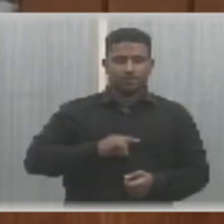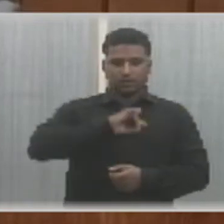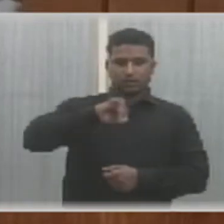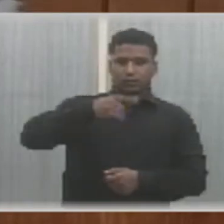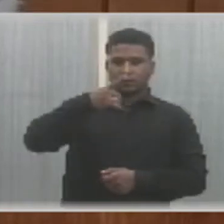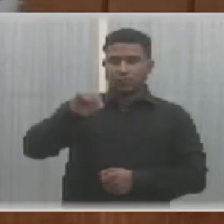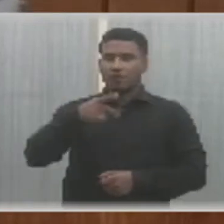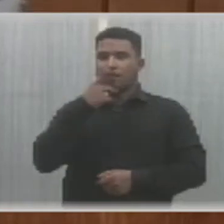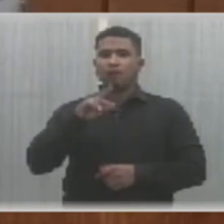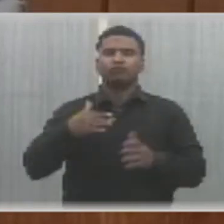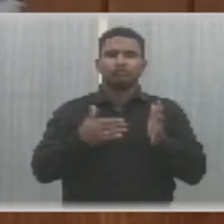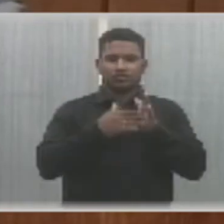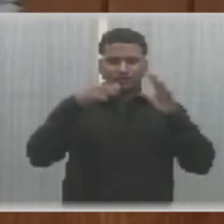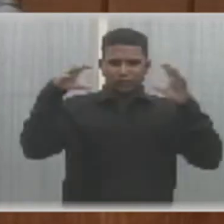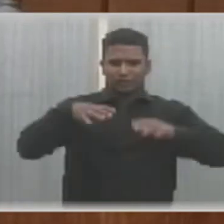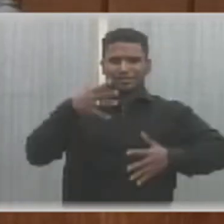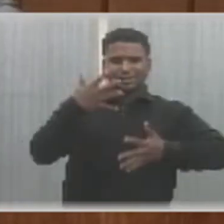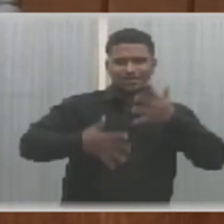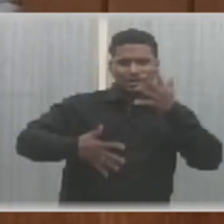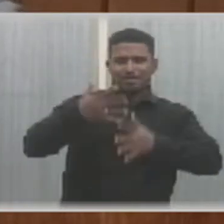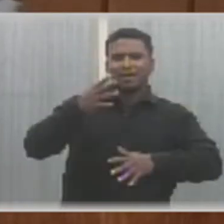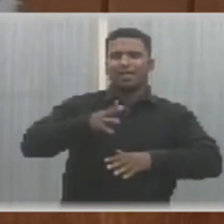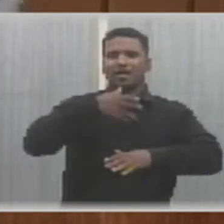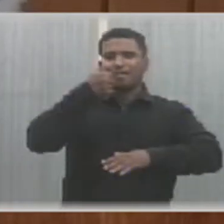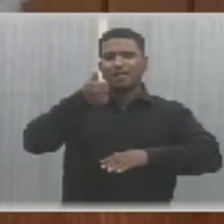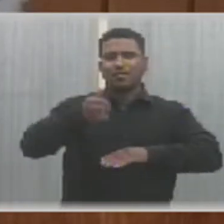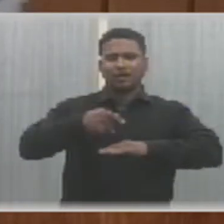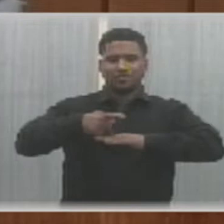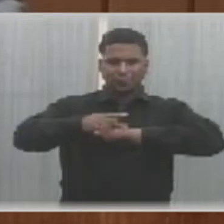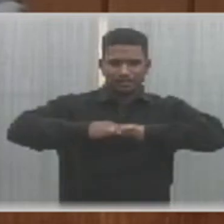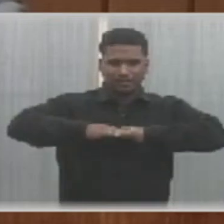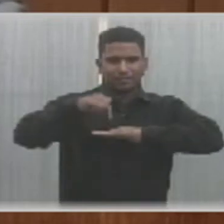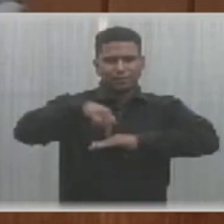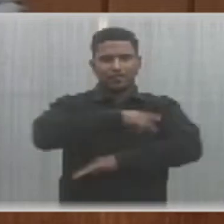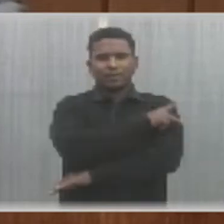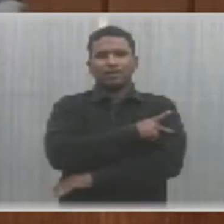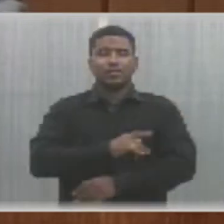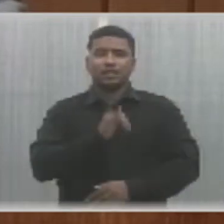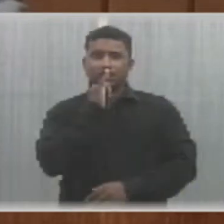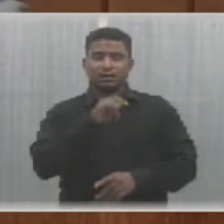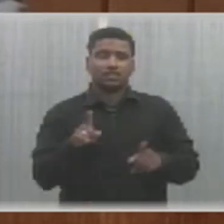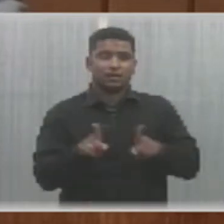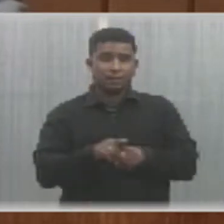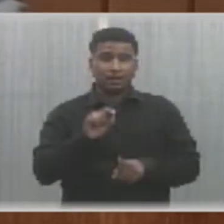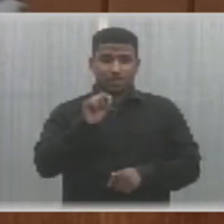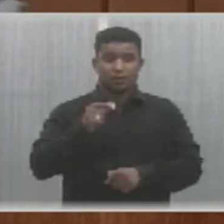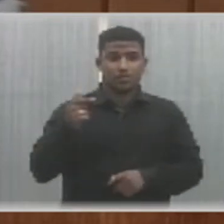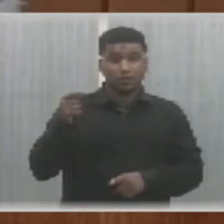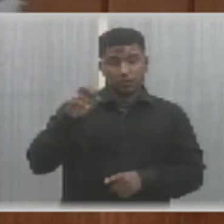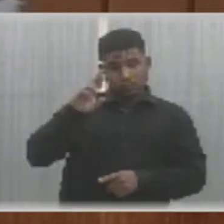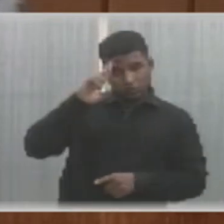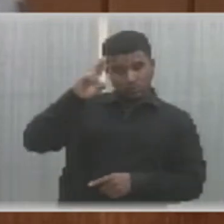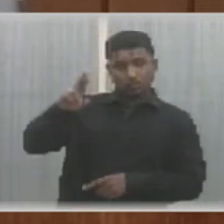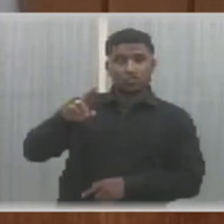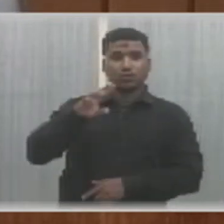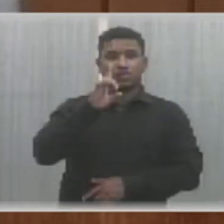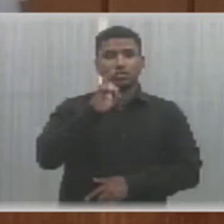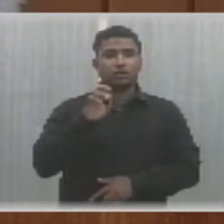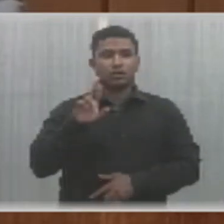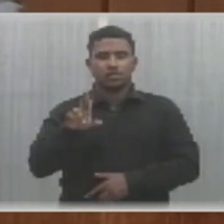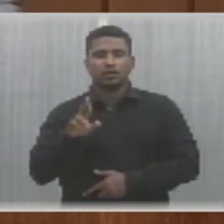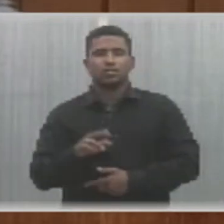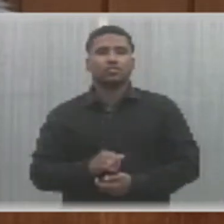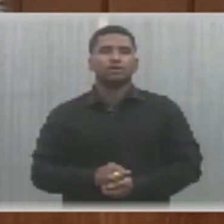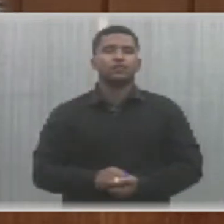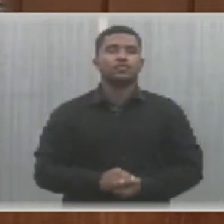relatou que o período chuvoso atrapalha o planejamento de recuperação das rodovias estaduais do Piauí. Afirmou ainda que o segundo diretor do Departamento de Estradas e Rodagens do Piauí,